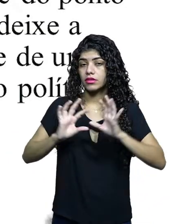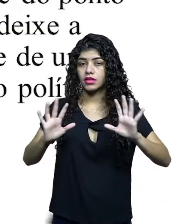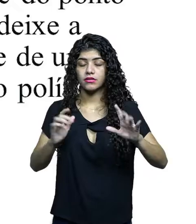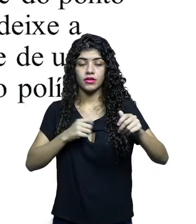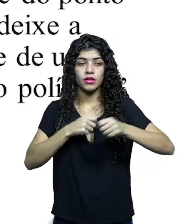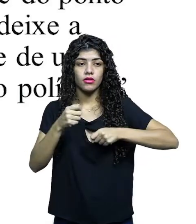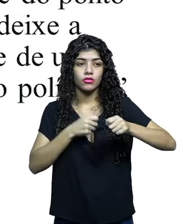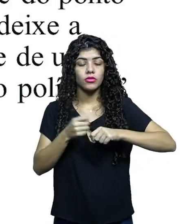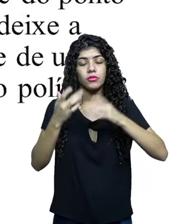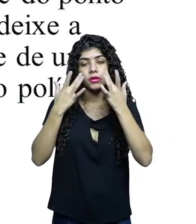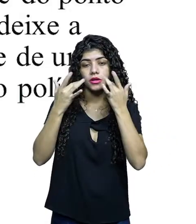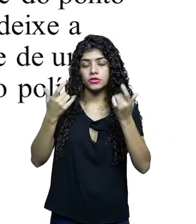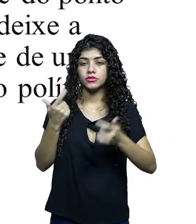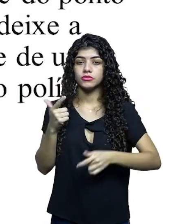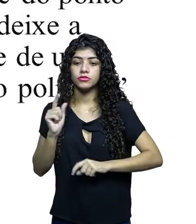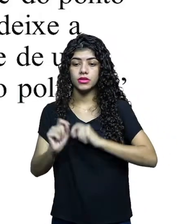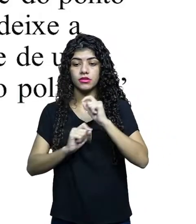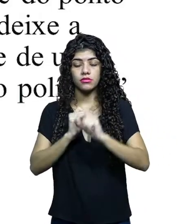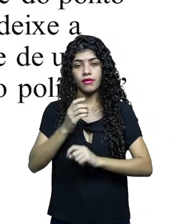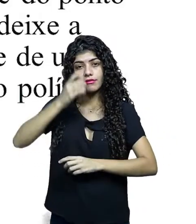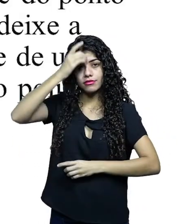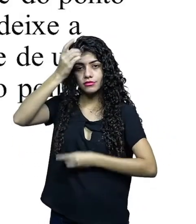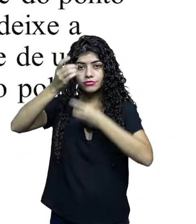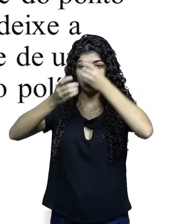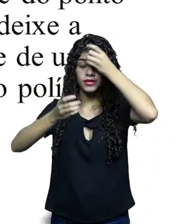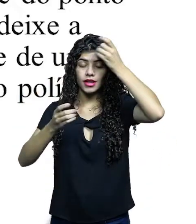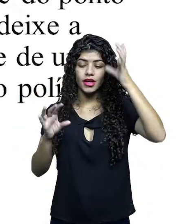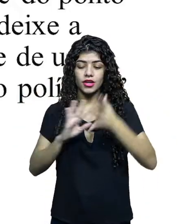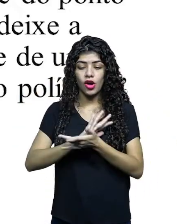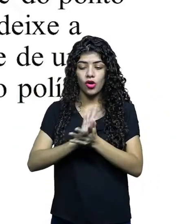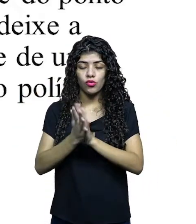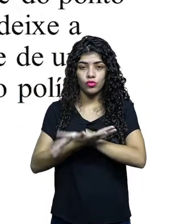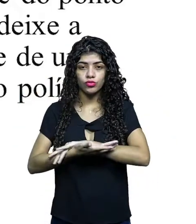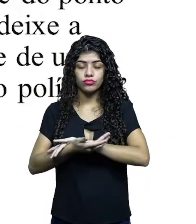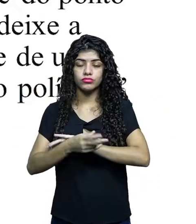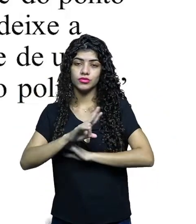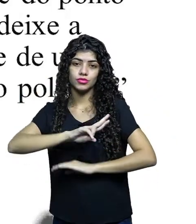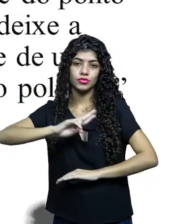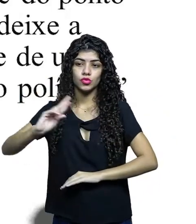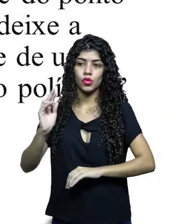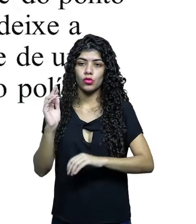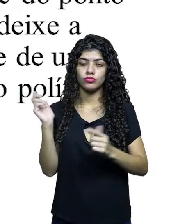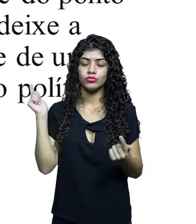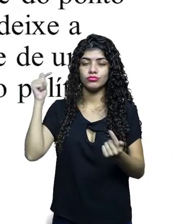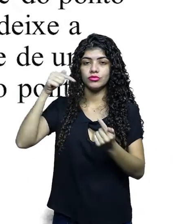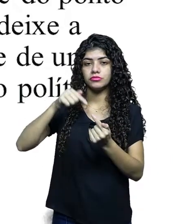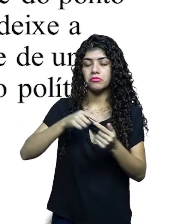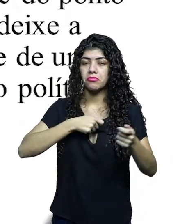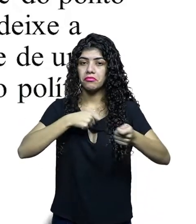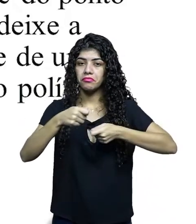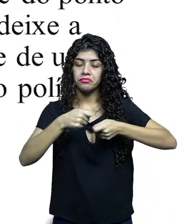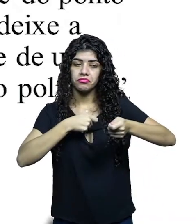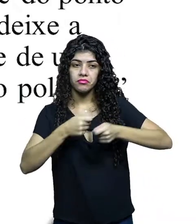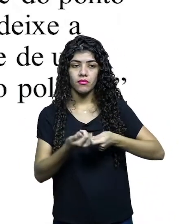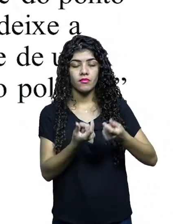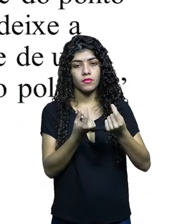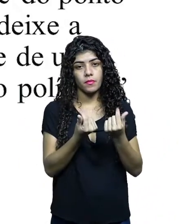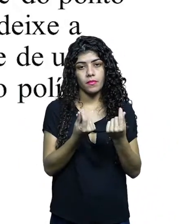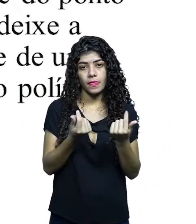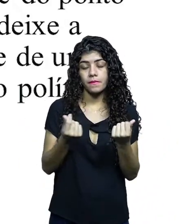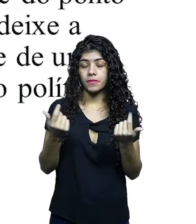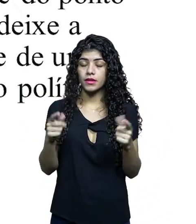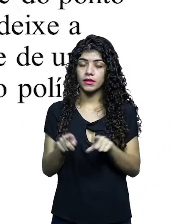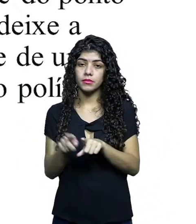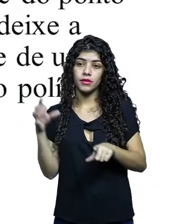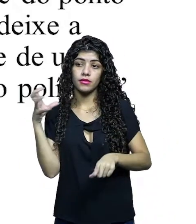ponto de vista econômico e artístico, que não deixa a criatividade estética desaparecer em nome de uma objetividade comercial e de um